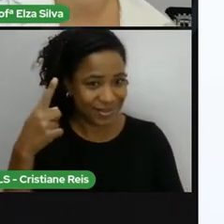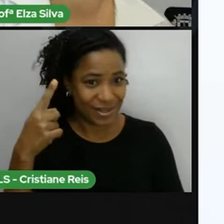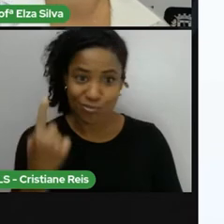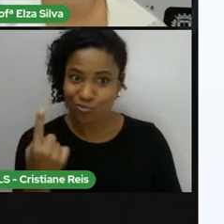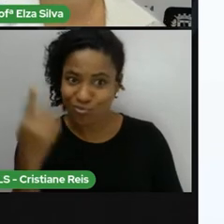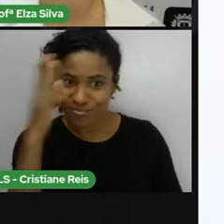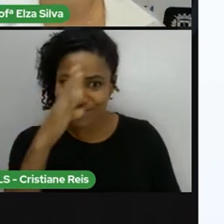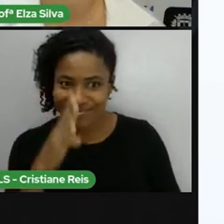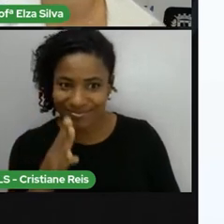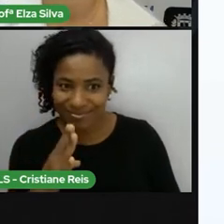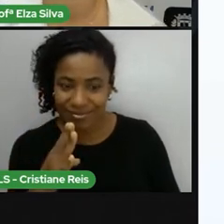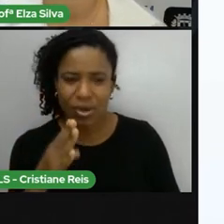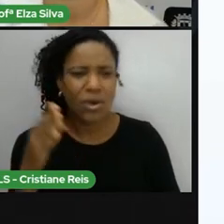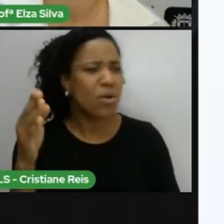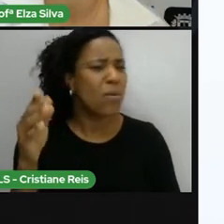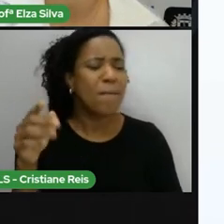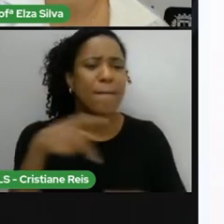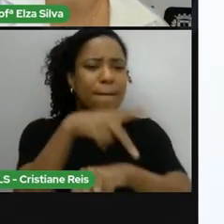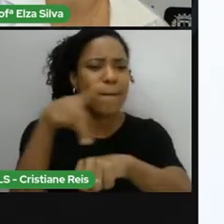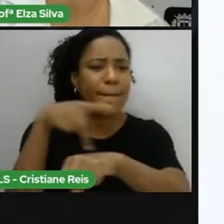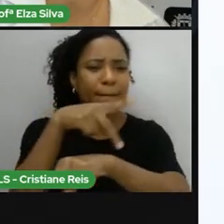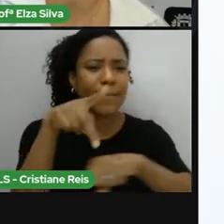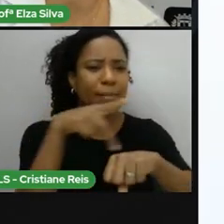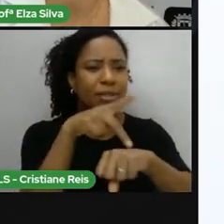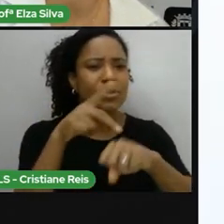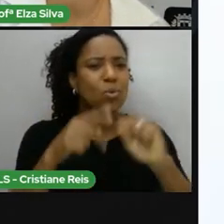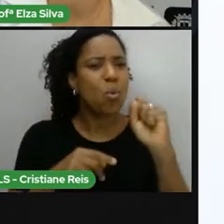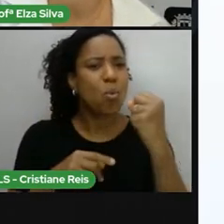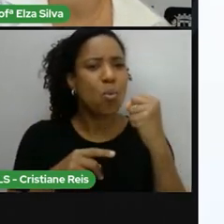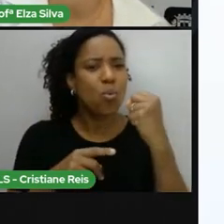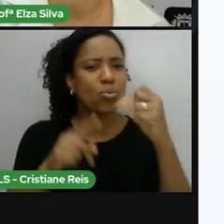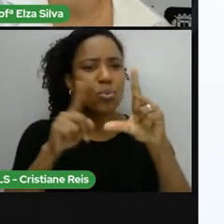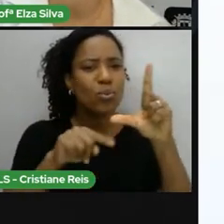letras Em inglês Vamos pensar Juntos